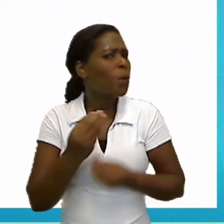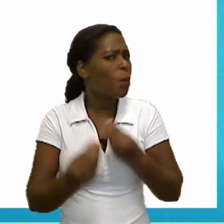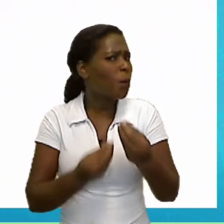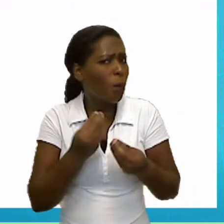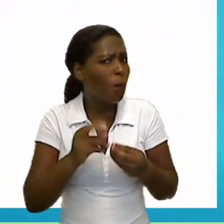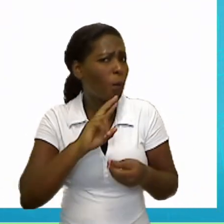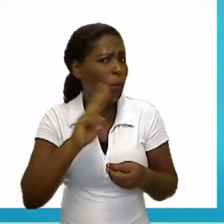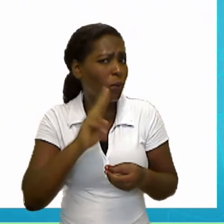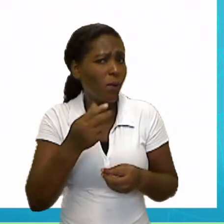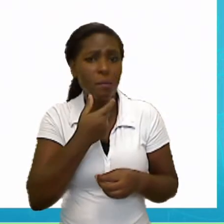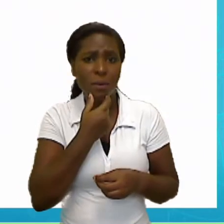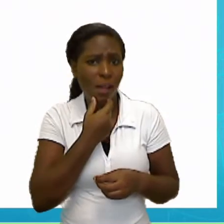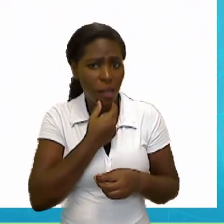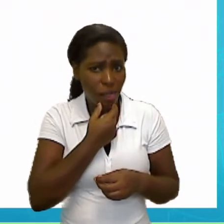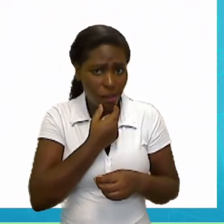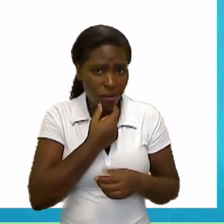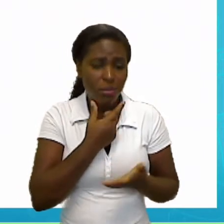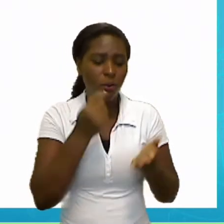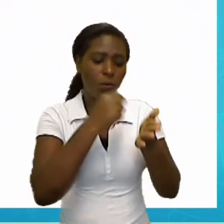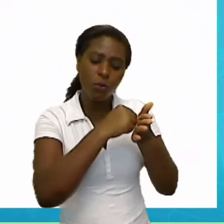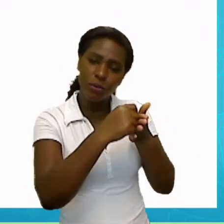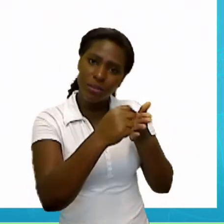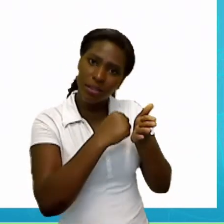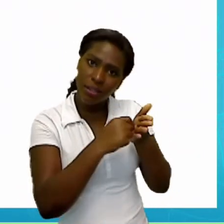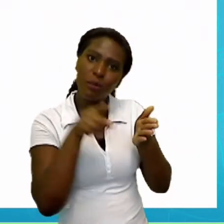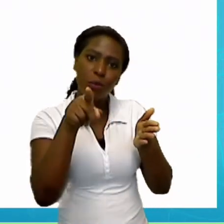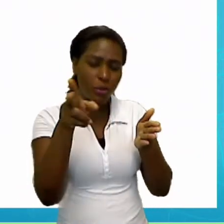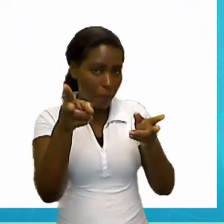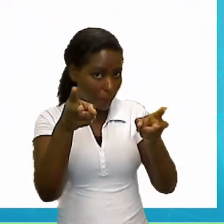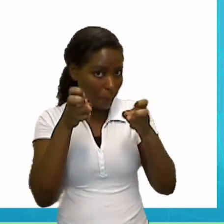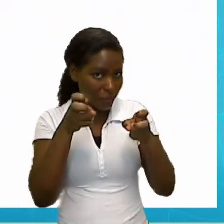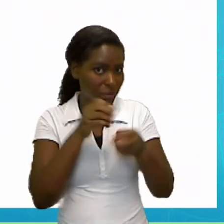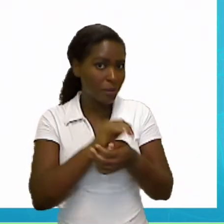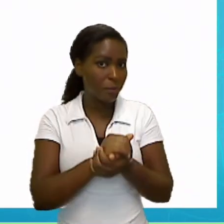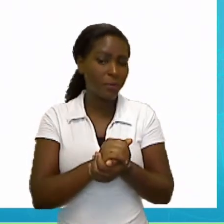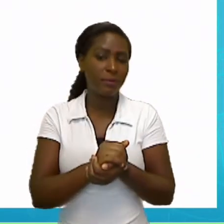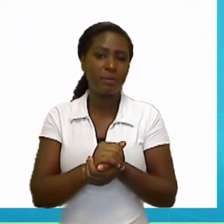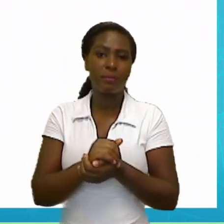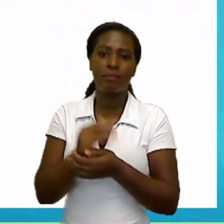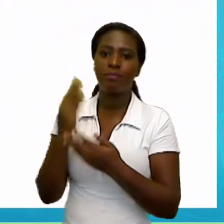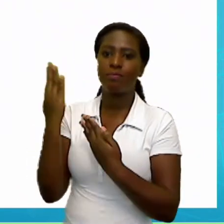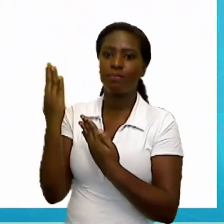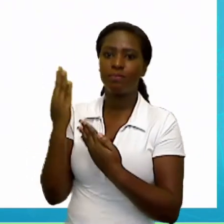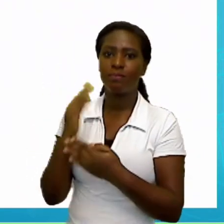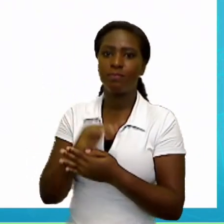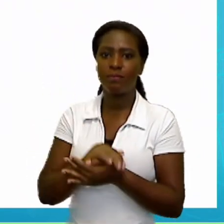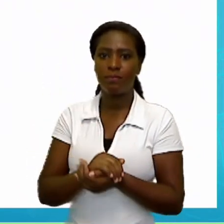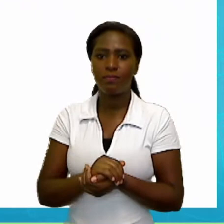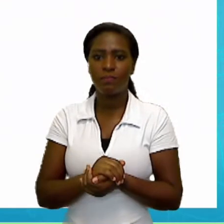Repeat. Table. Ok? Table. Mesa. Vamos escrever table.